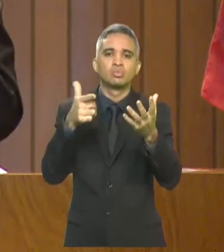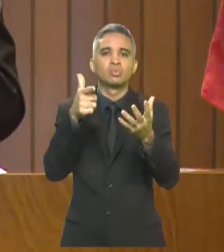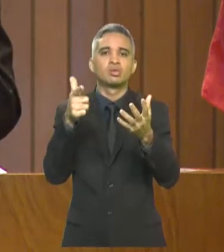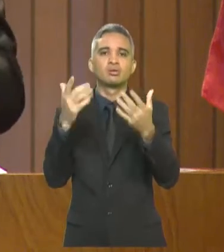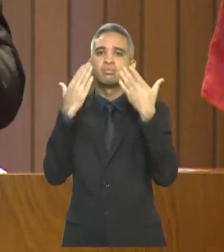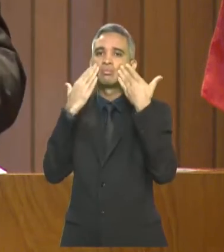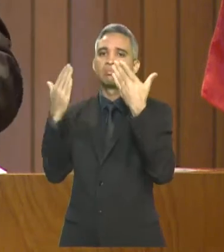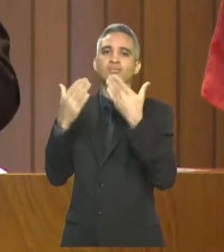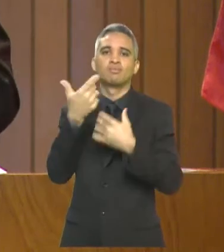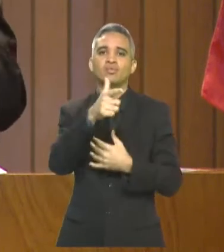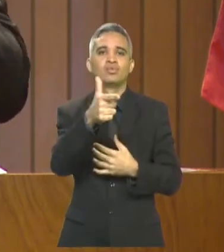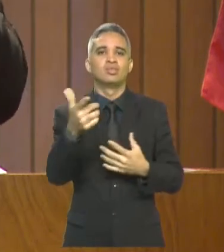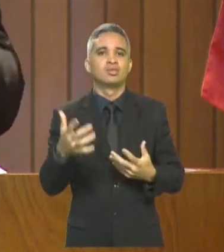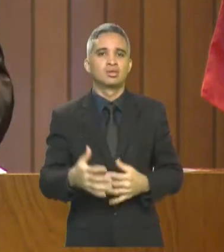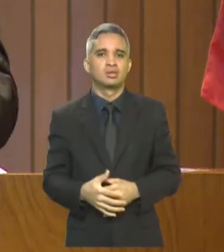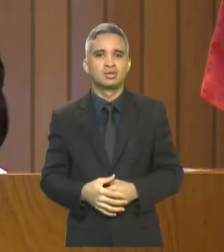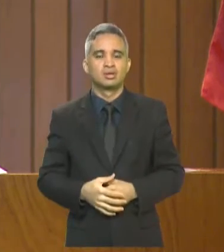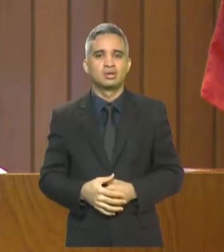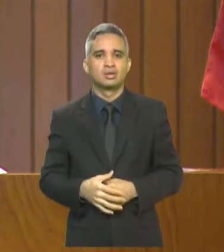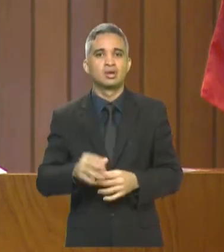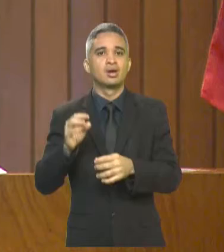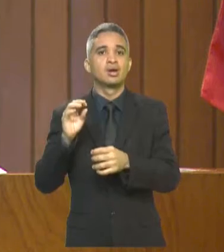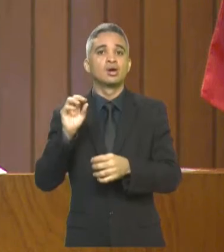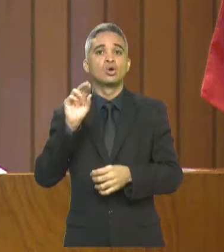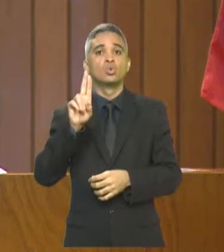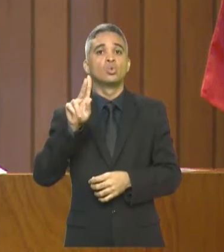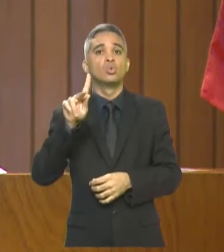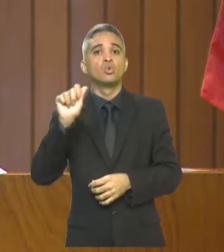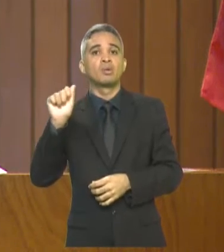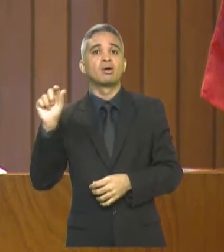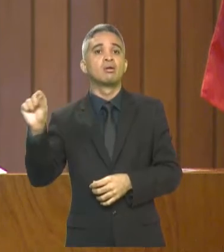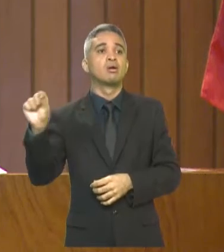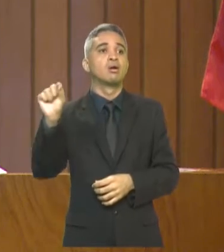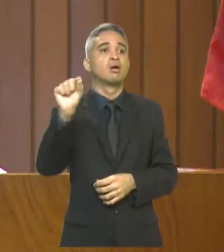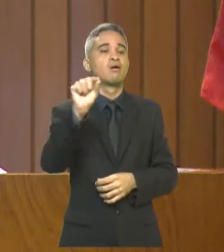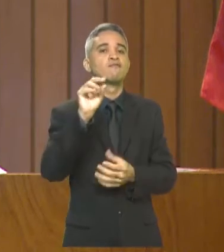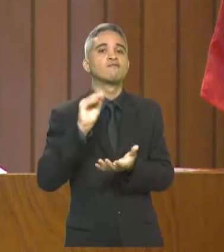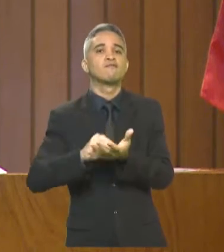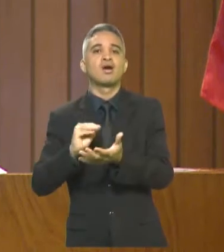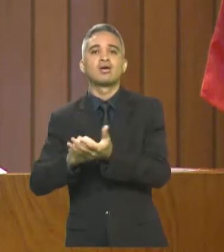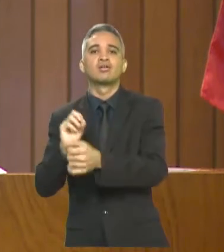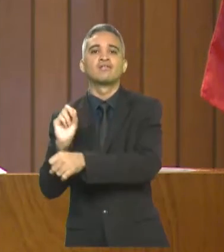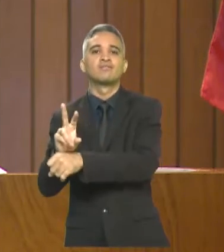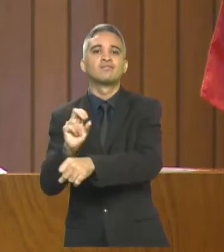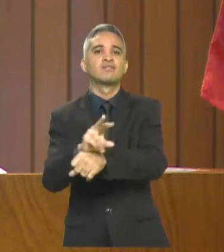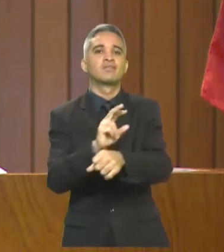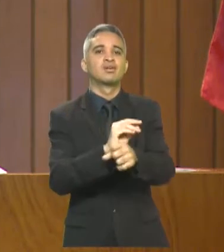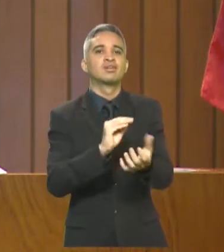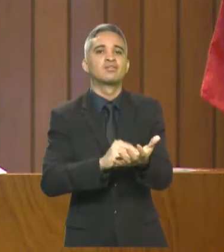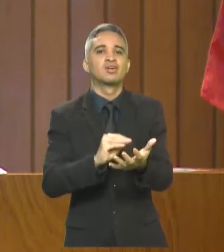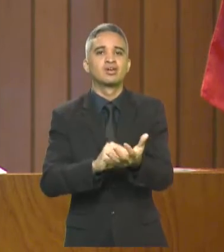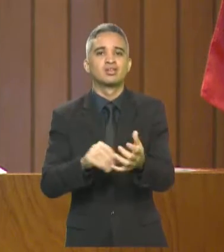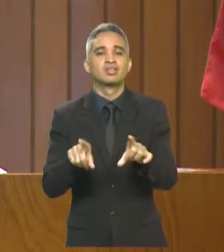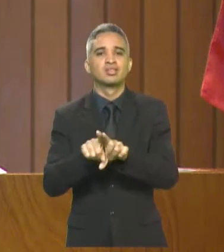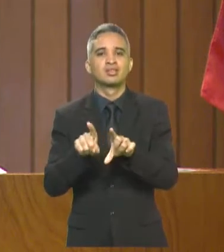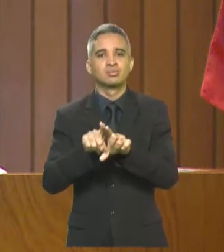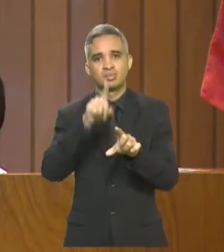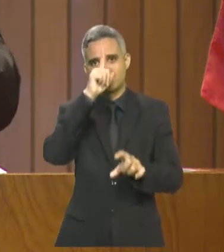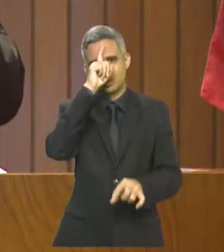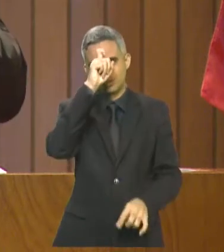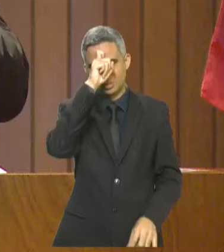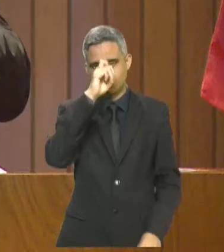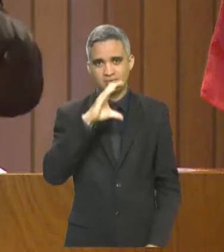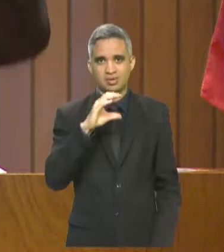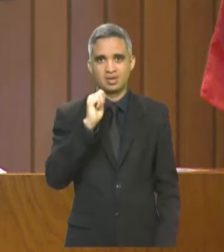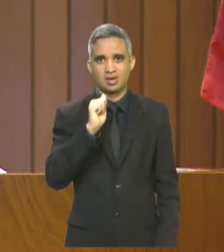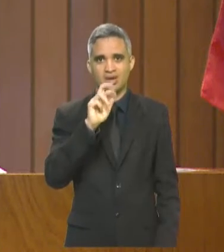UPAs, nos hospitais, no Carlos Macieira, e recebemos uma denúncia gravíssima hoje, que já estamos apurando e